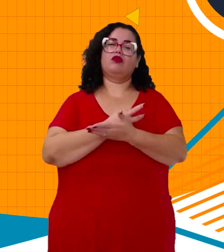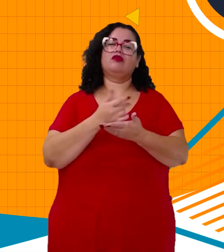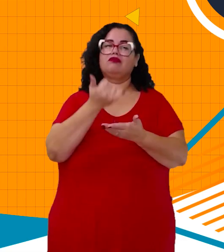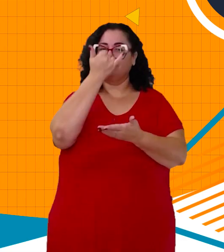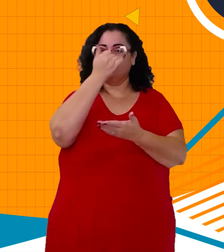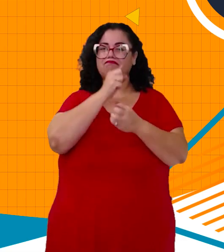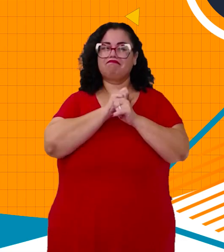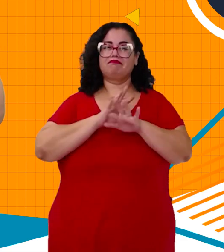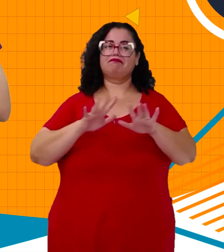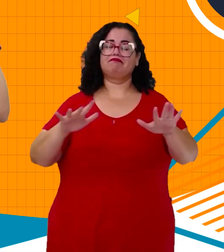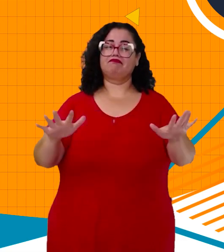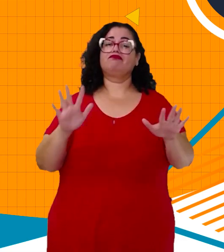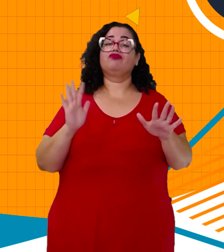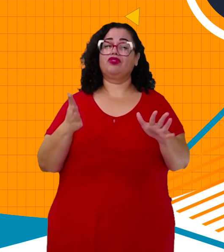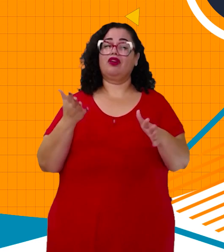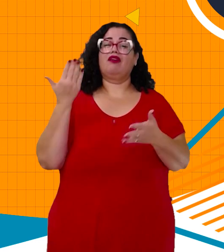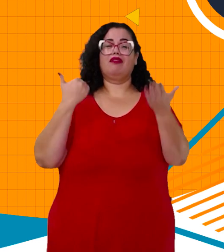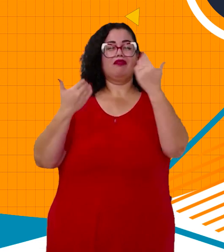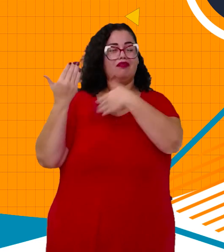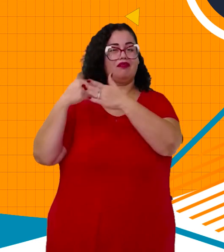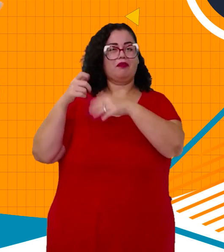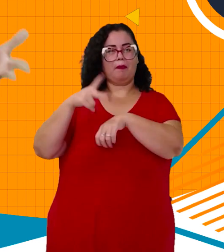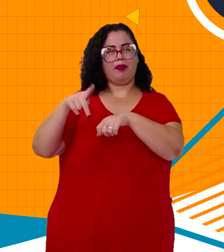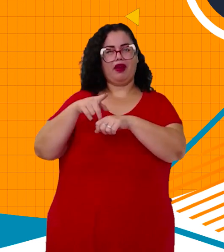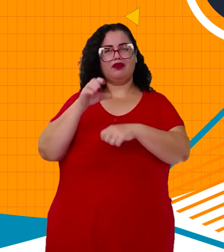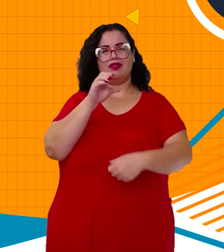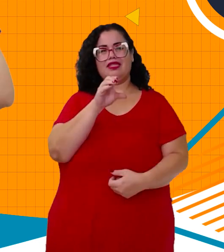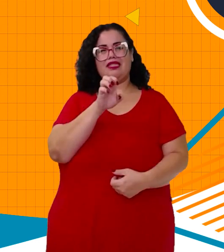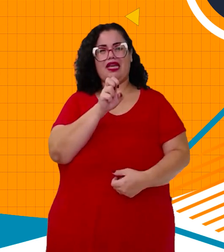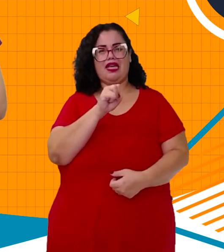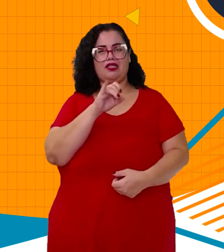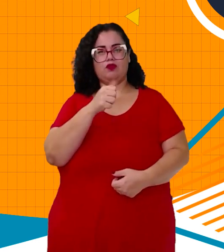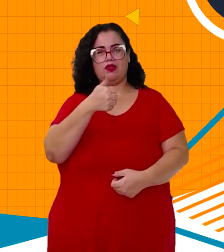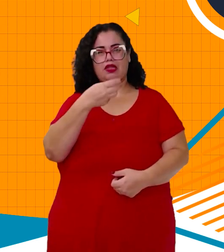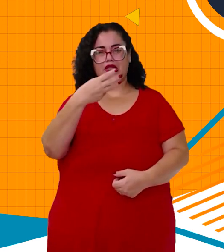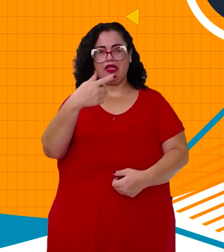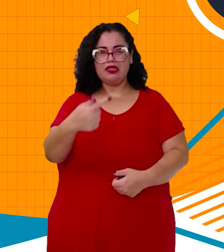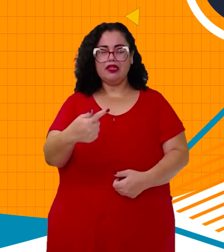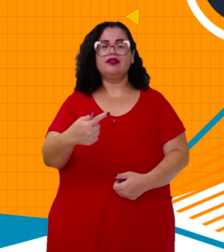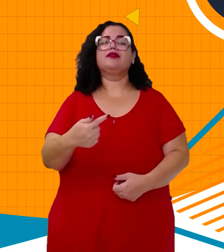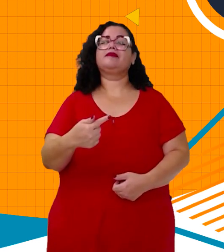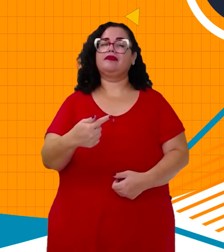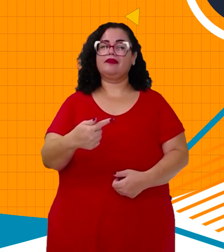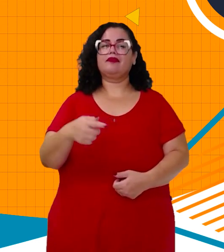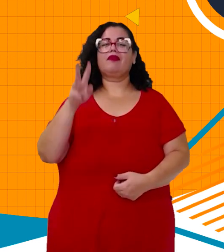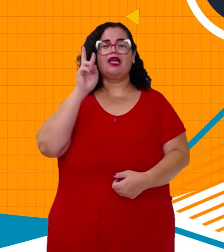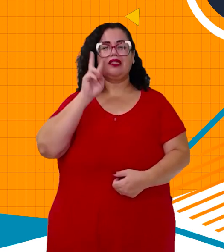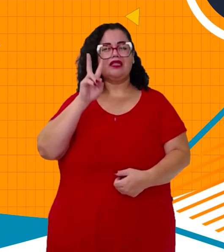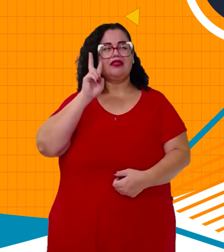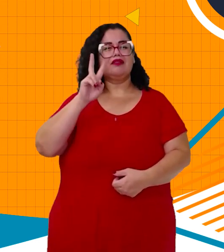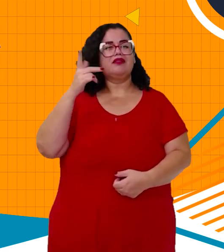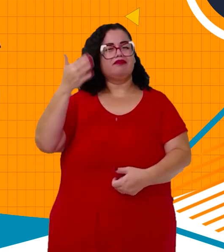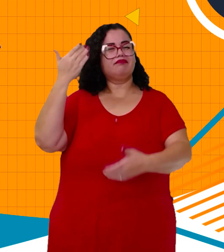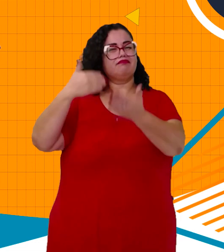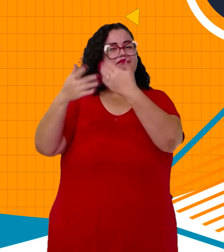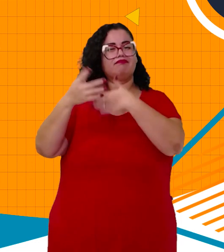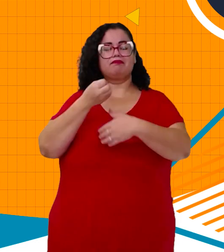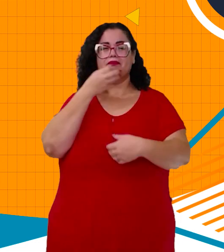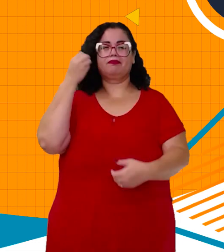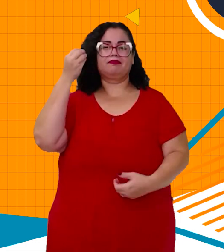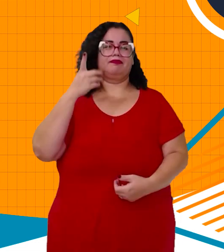acidente radioativo do país, o Césio 137. A experiência nada agradável